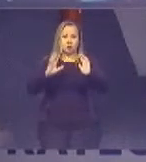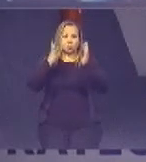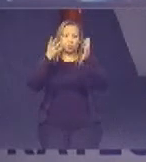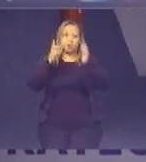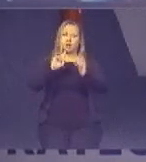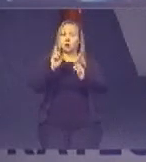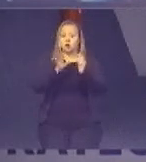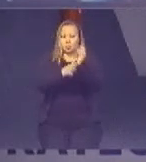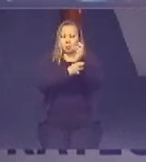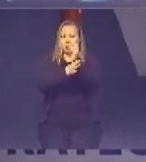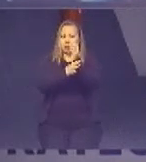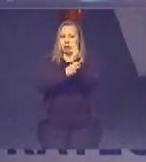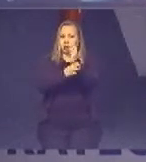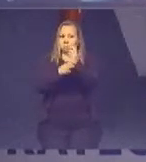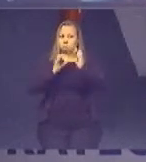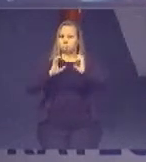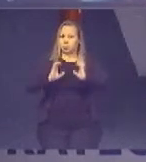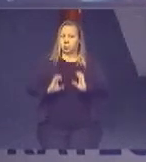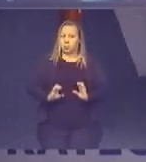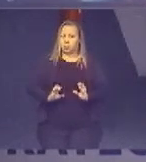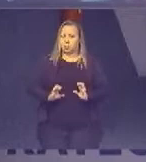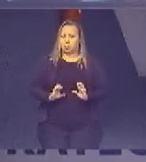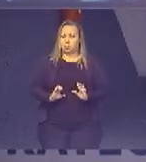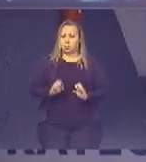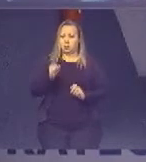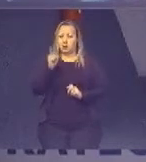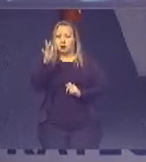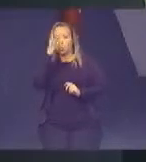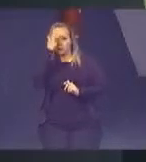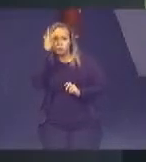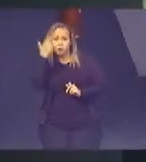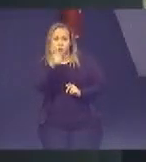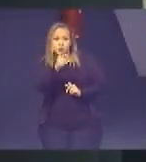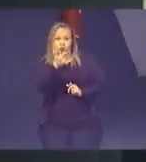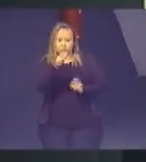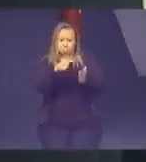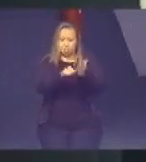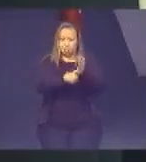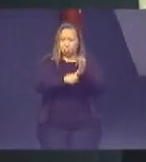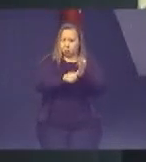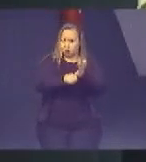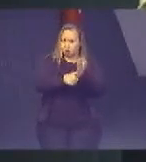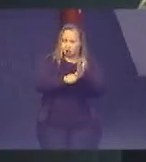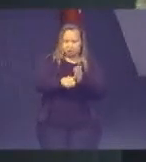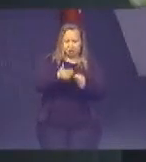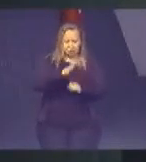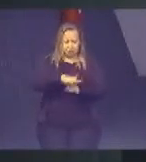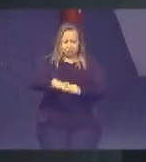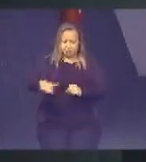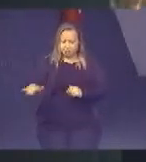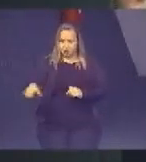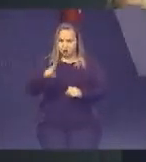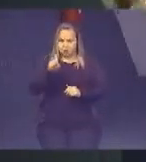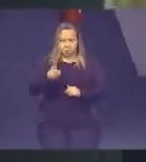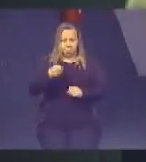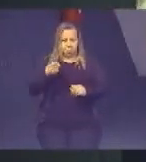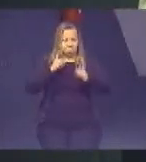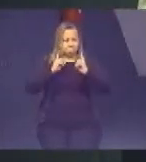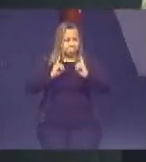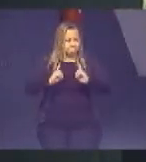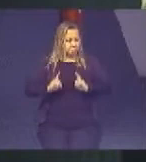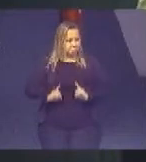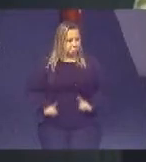garantir à cidadania aquelas pessoas que não têm carteira de identidade, sejam as crianças, sejam os deficientes